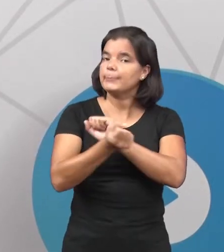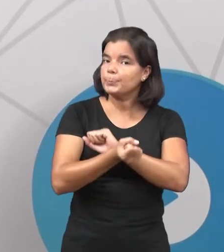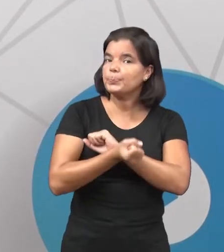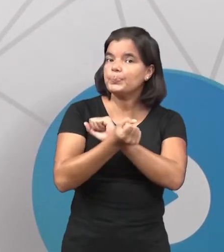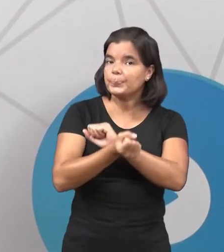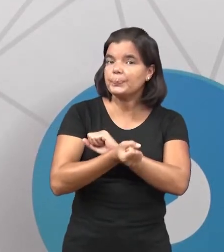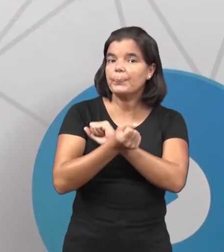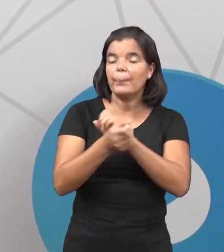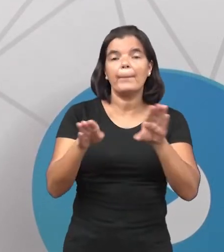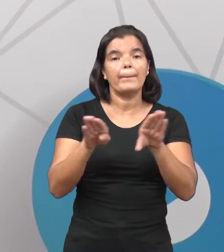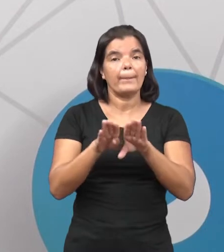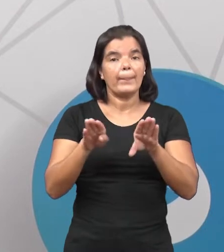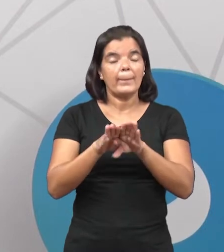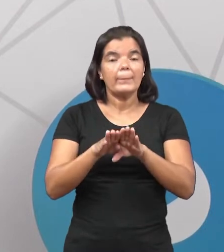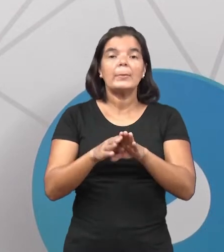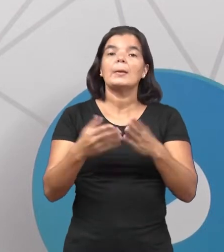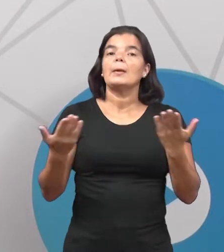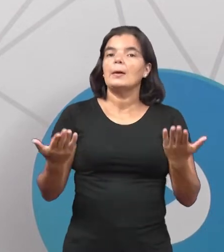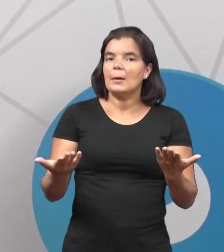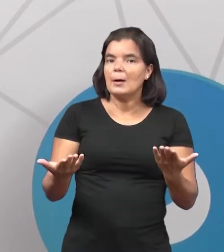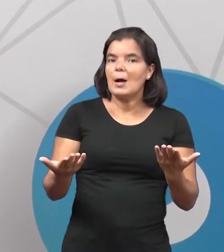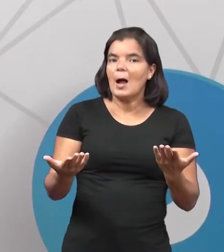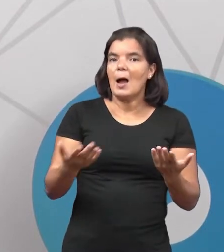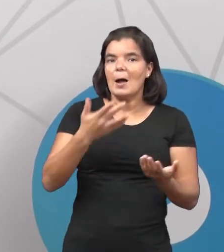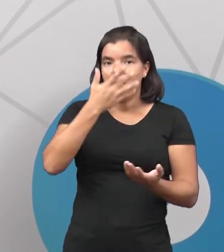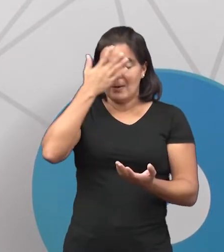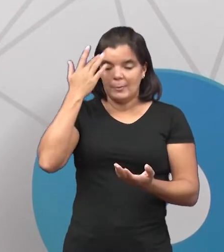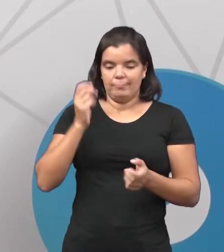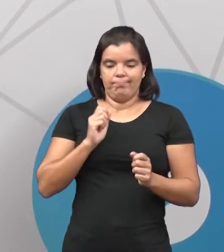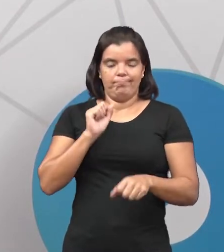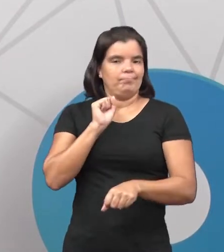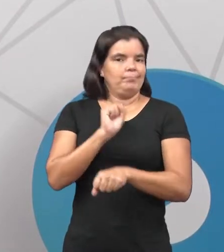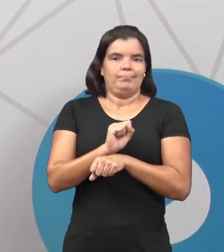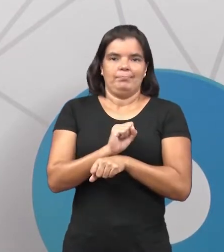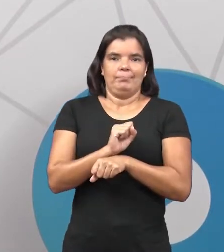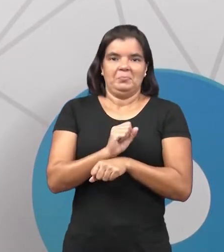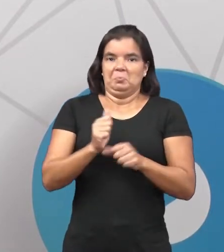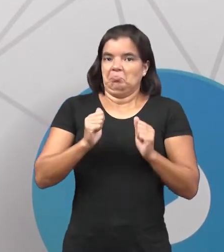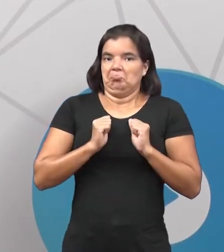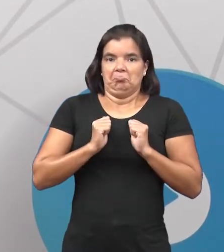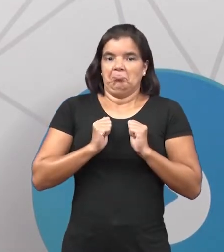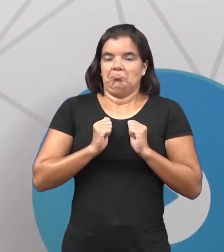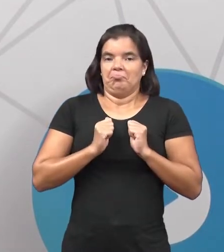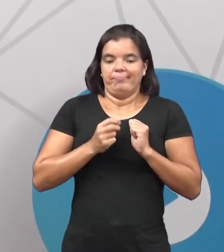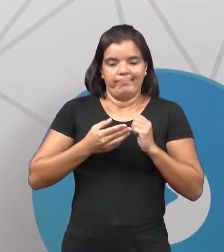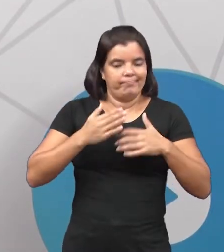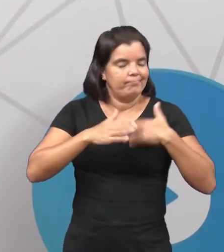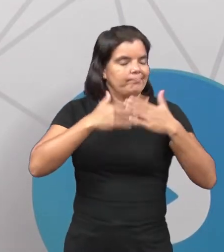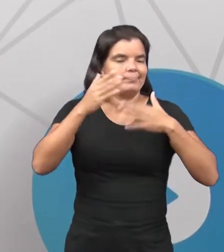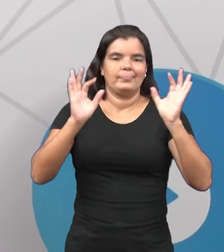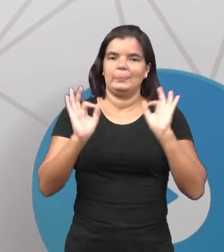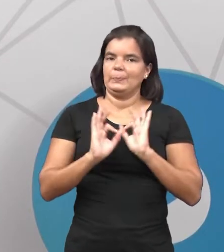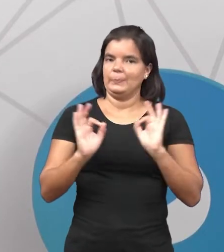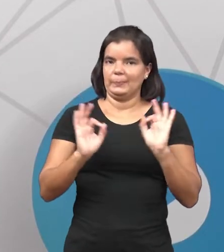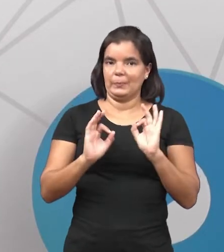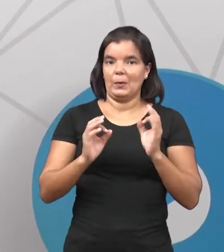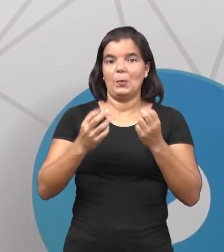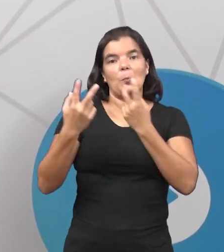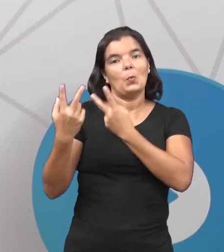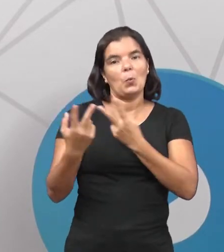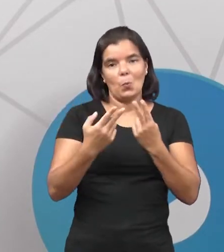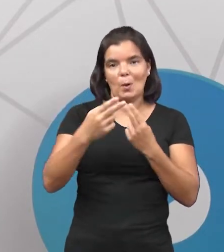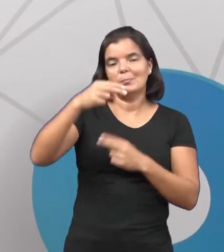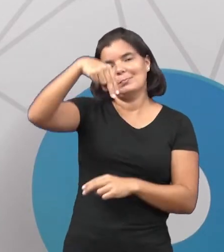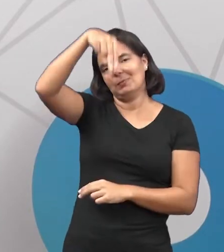escrava. E isso favoreceu ao seu estagnamento. seja, ela ficou estagnada. Ela não evoluiu como as do